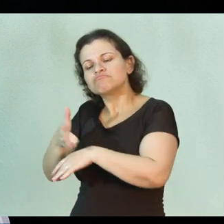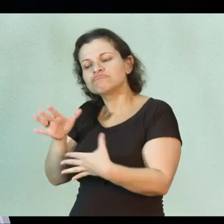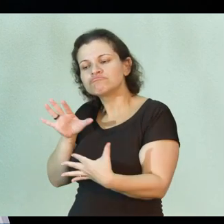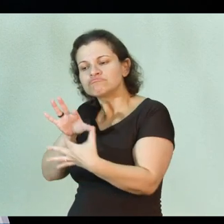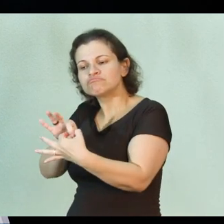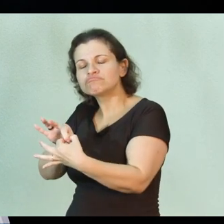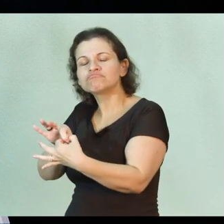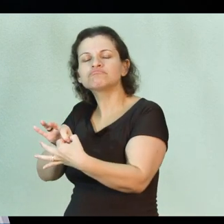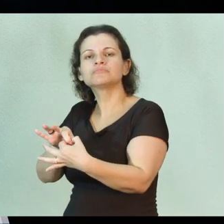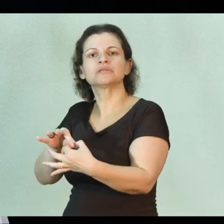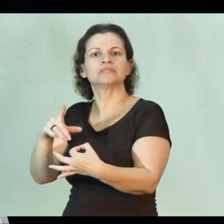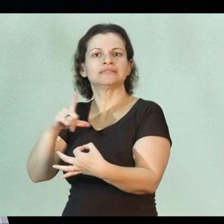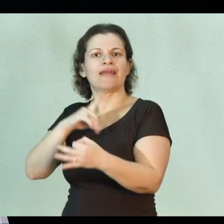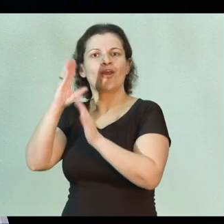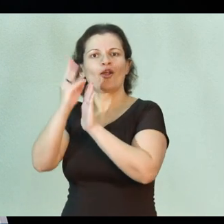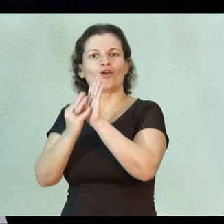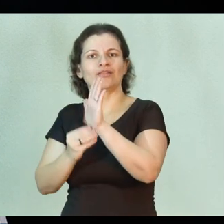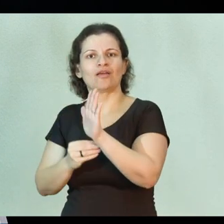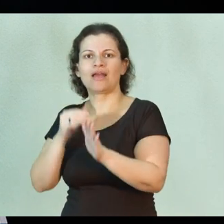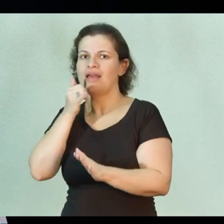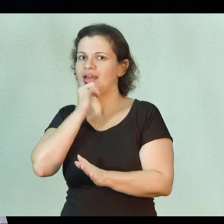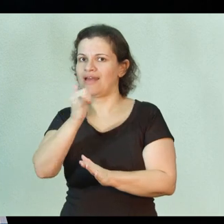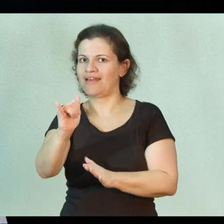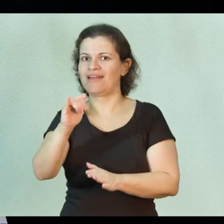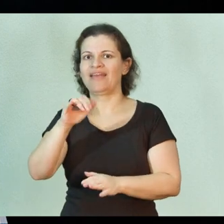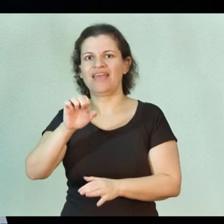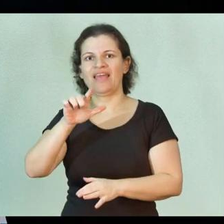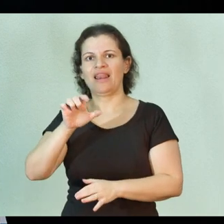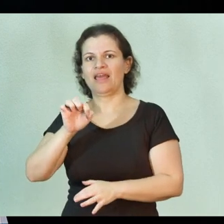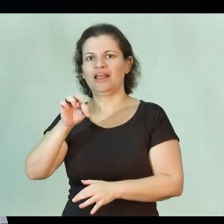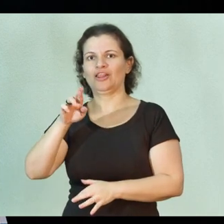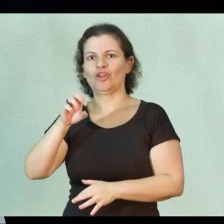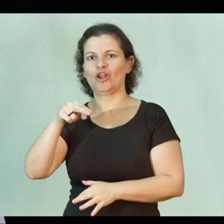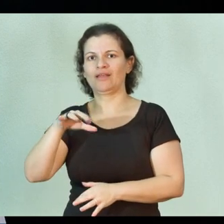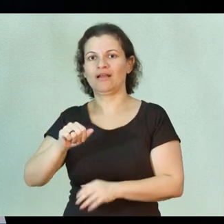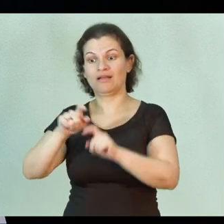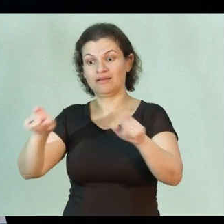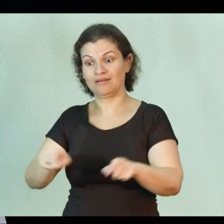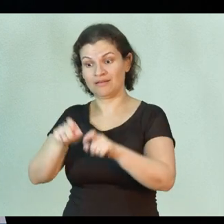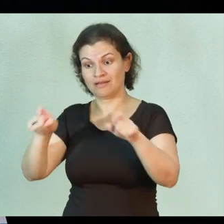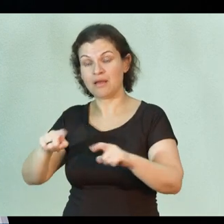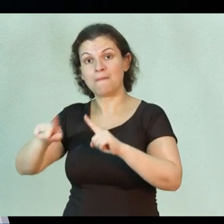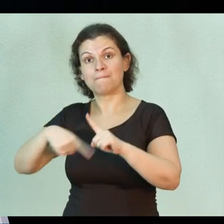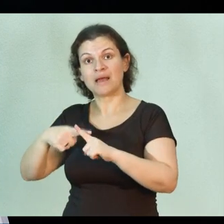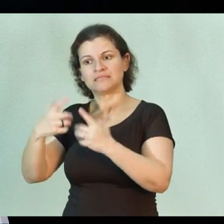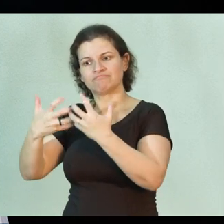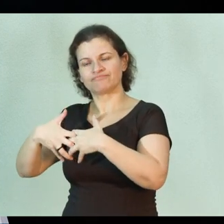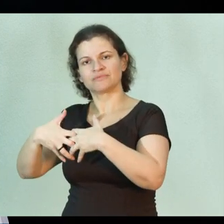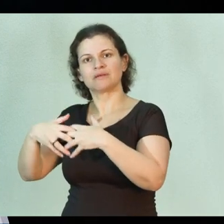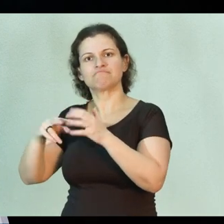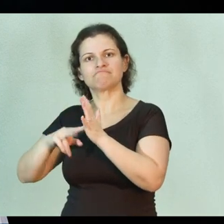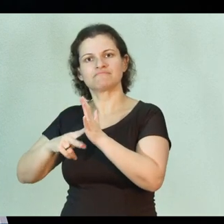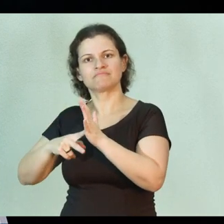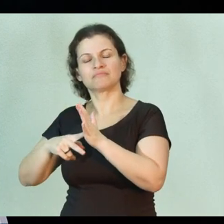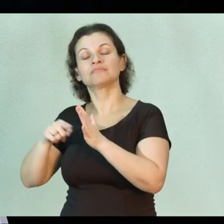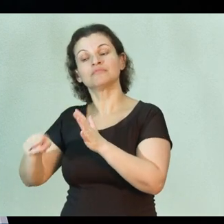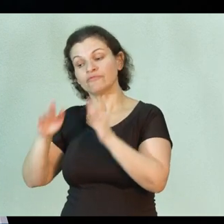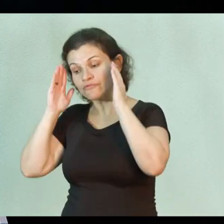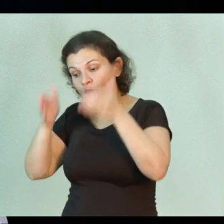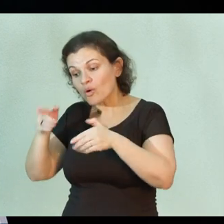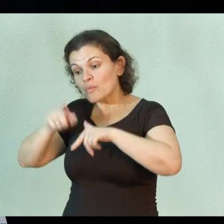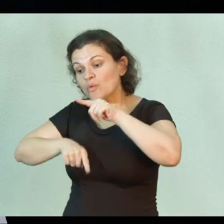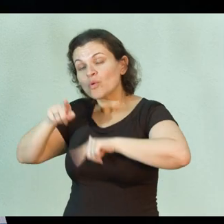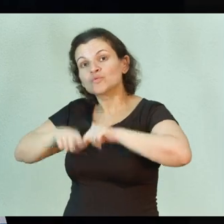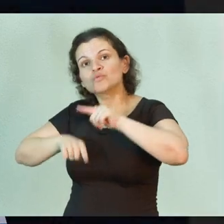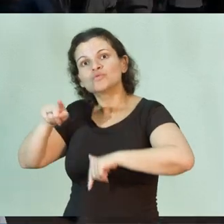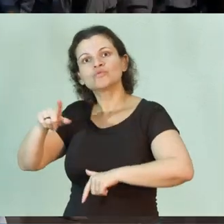dos conteúdos de eletroeletrônica, computação e mecânica, focando em produtos